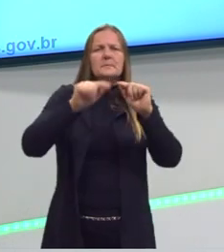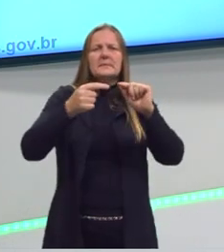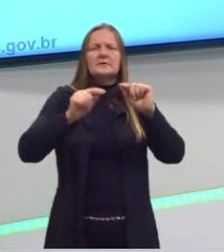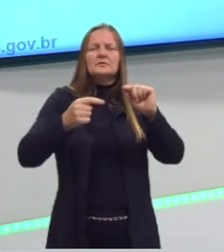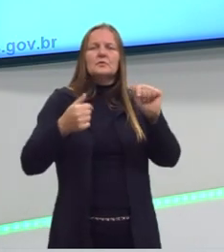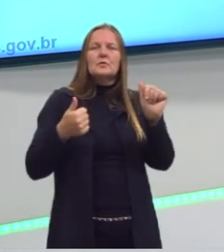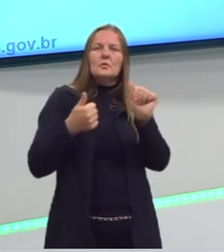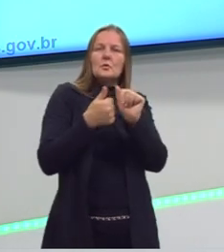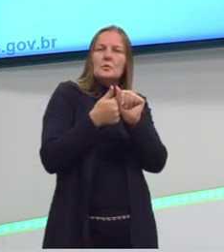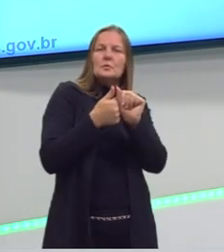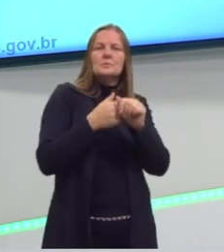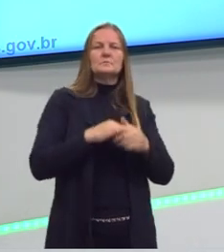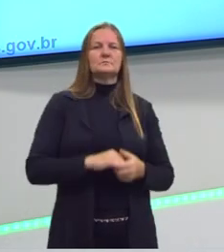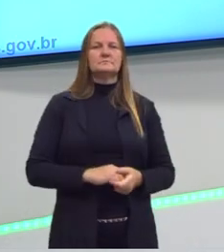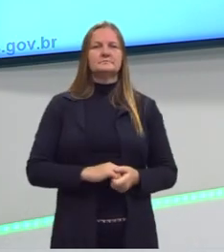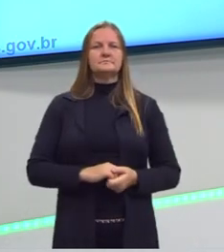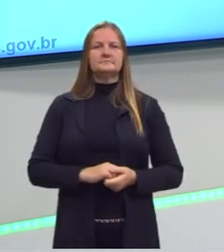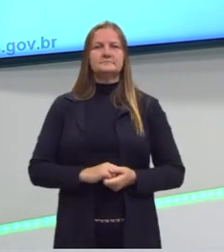aproximar o valor.